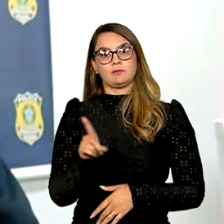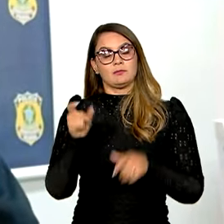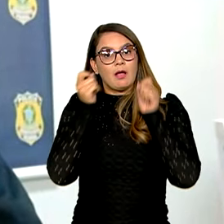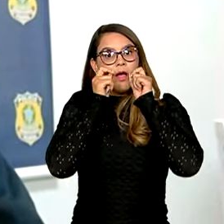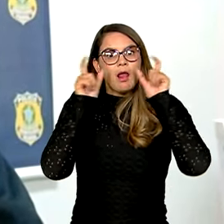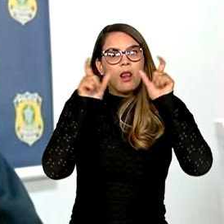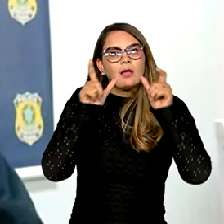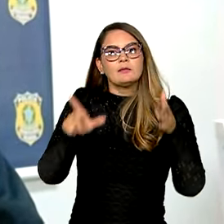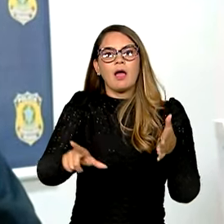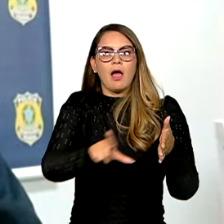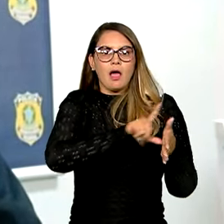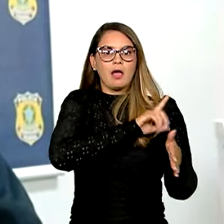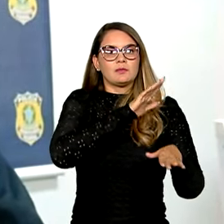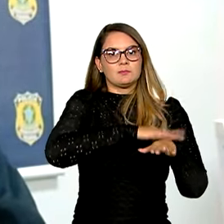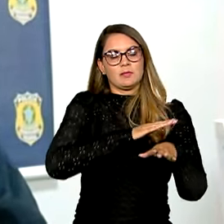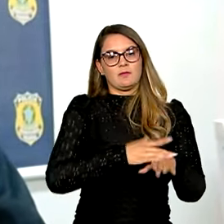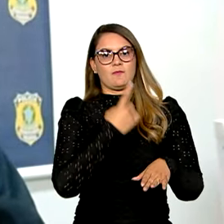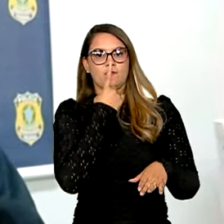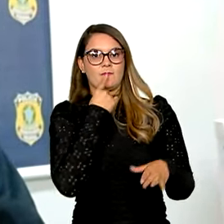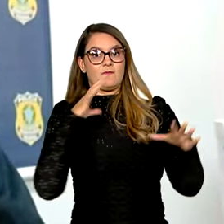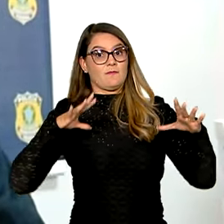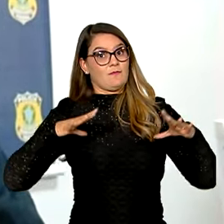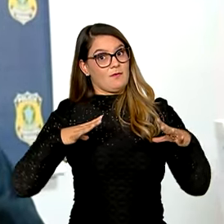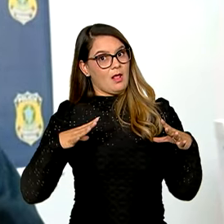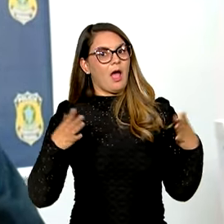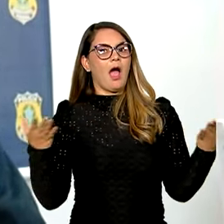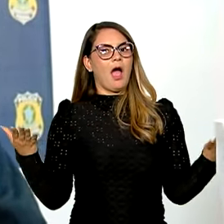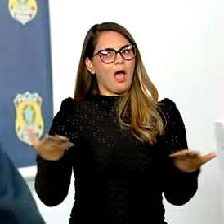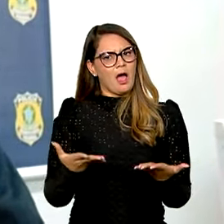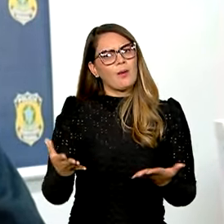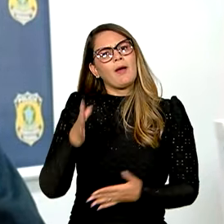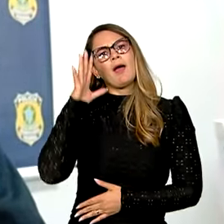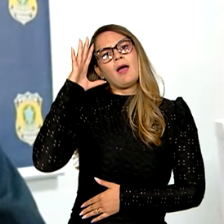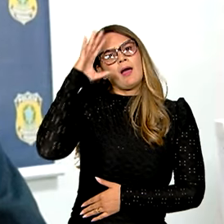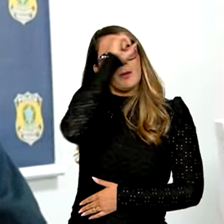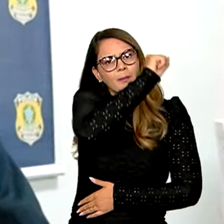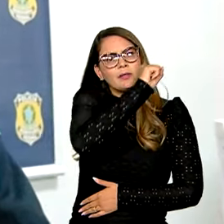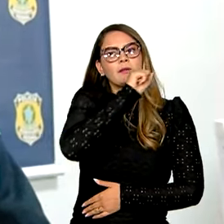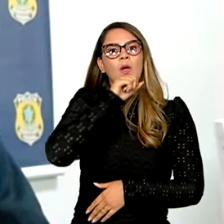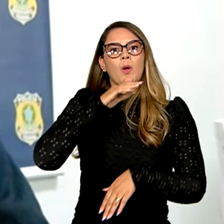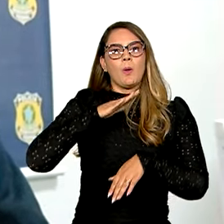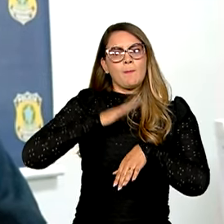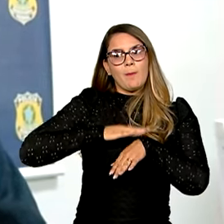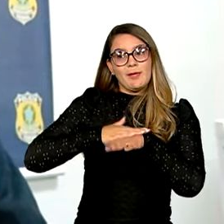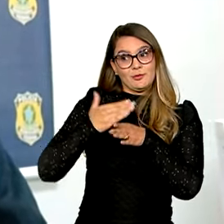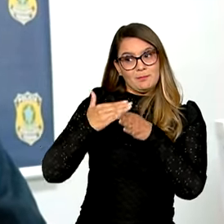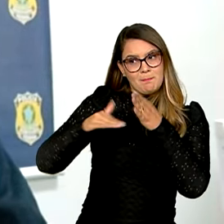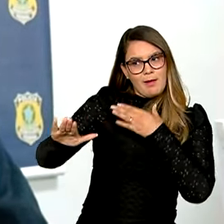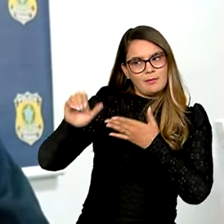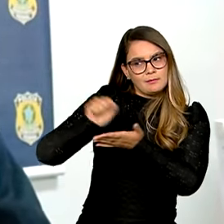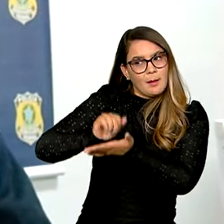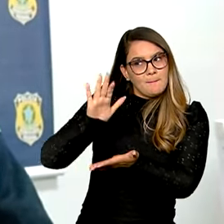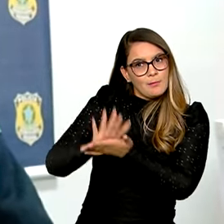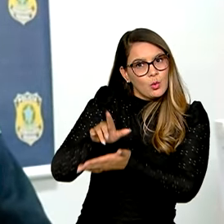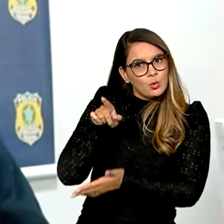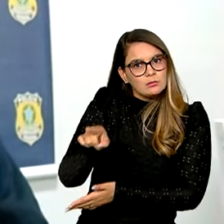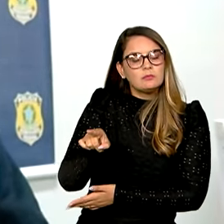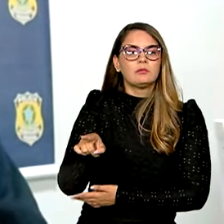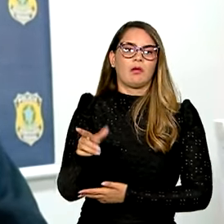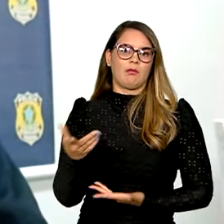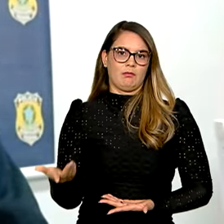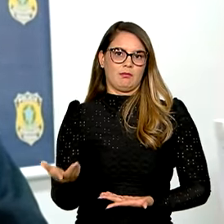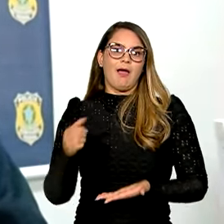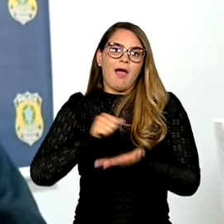alertas antes, durante o feriado, agora, quem sabe, aprenda quando chegarem as multas. Ou seja, a multa não